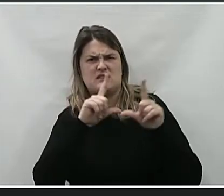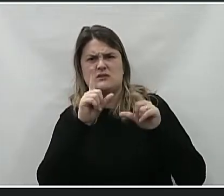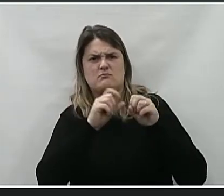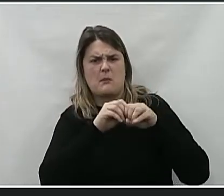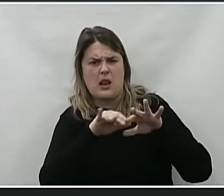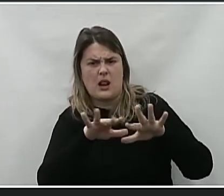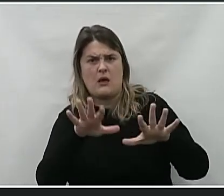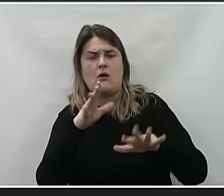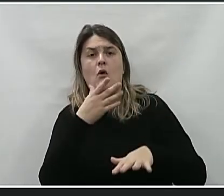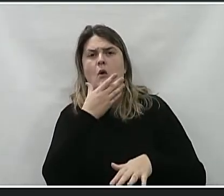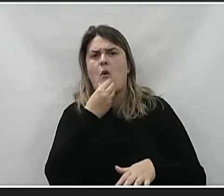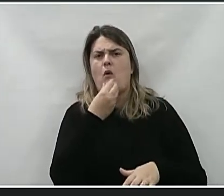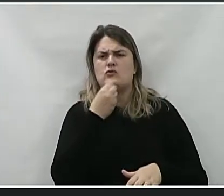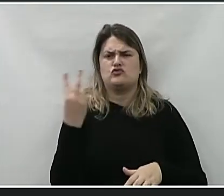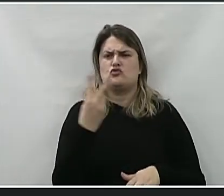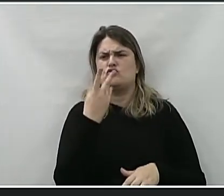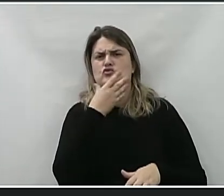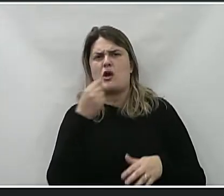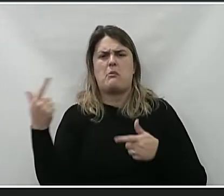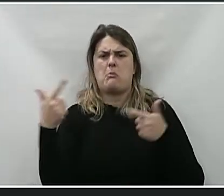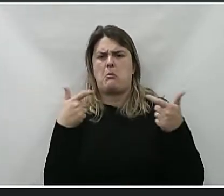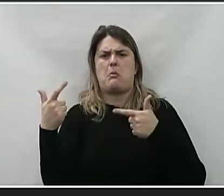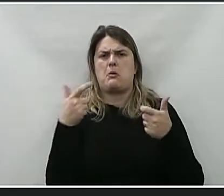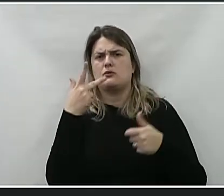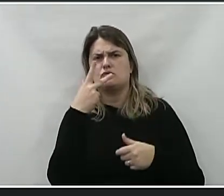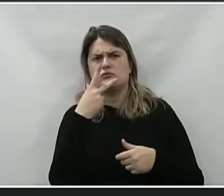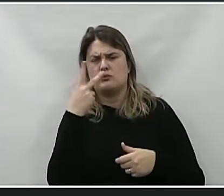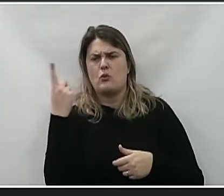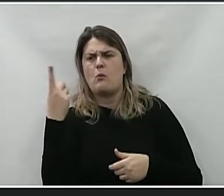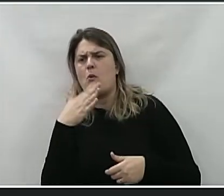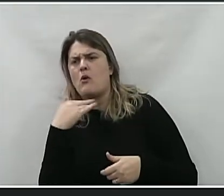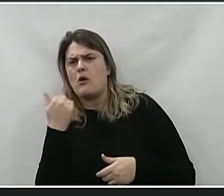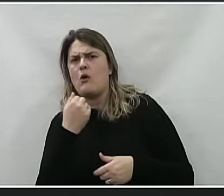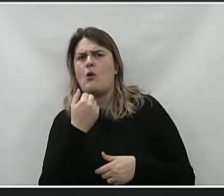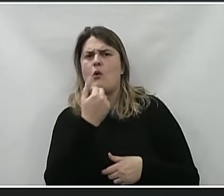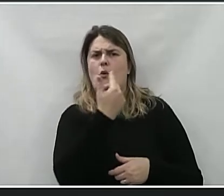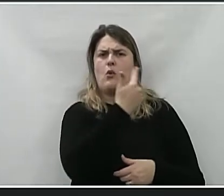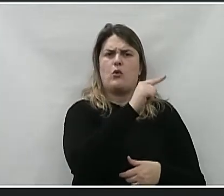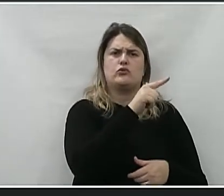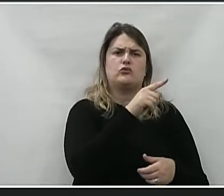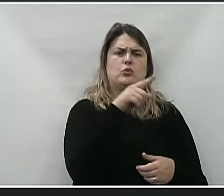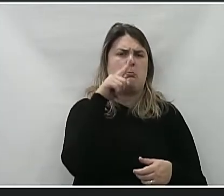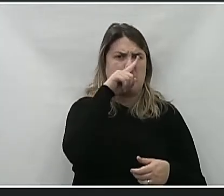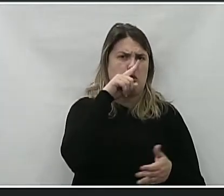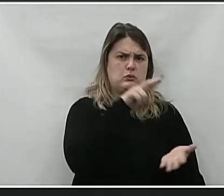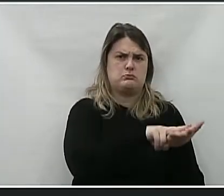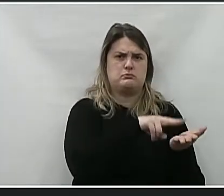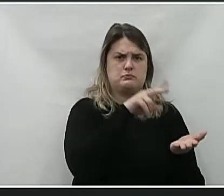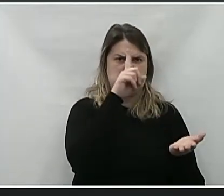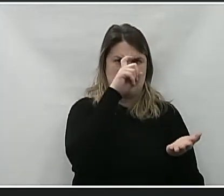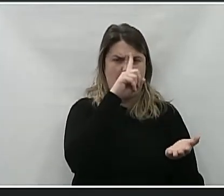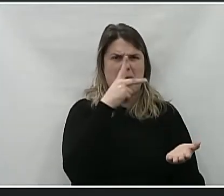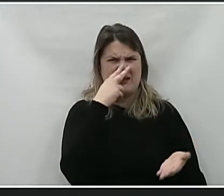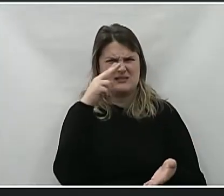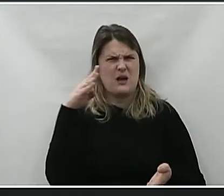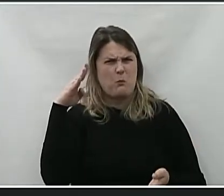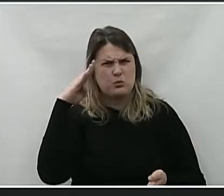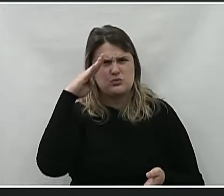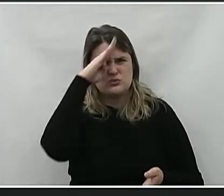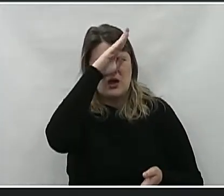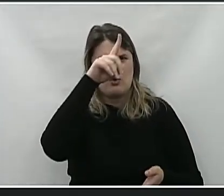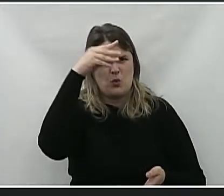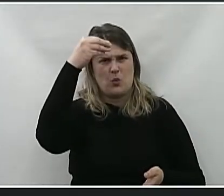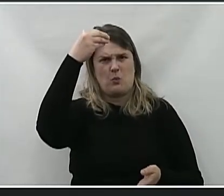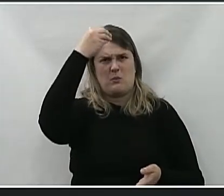Mas um cara lá, trocaram tiros, dois, um morreu, o outro está em estado grave no hospital, daí o bolsonarismo é culpado.